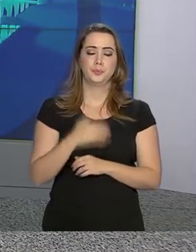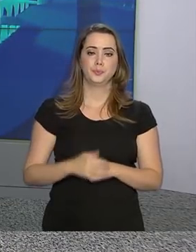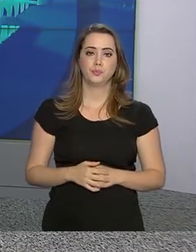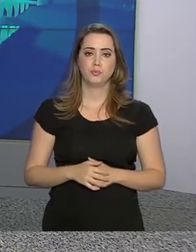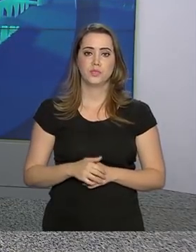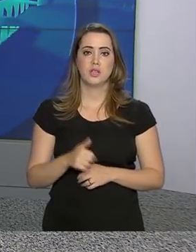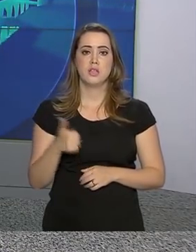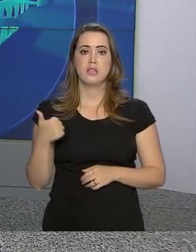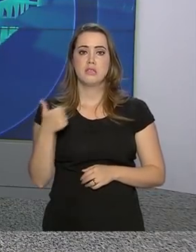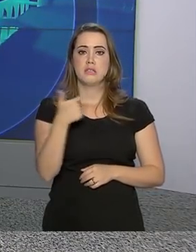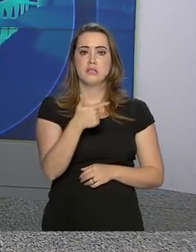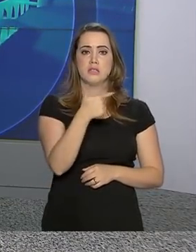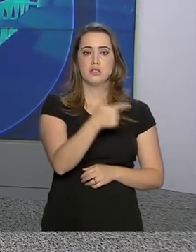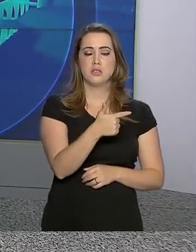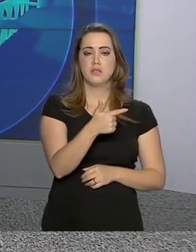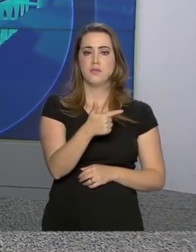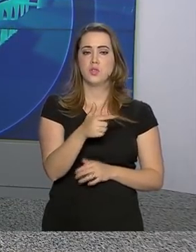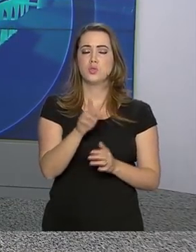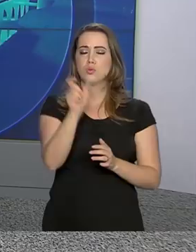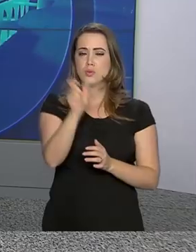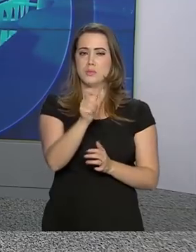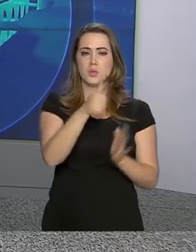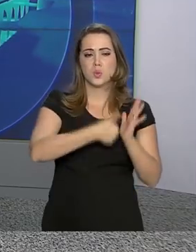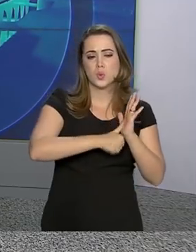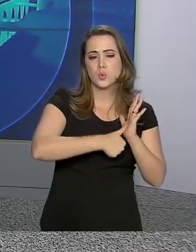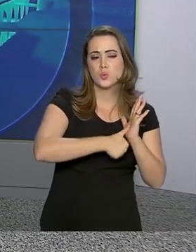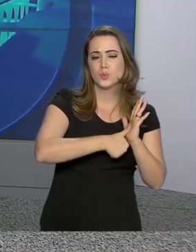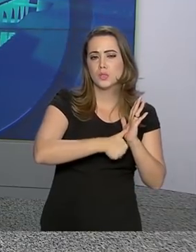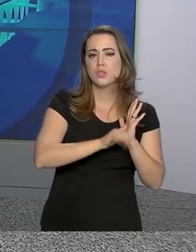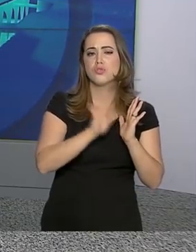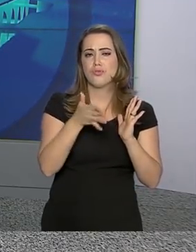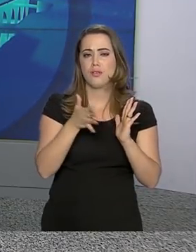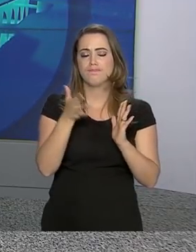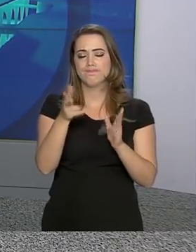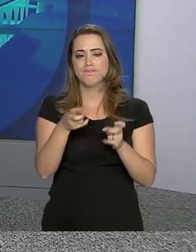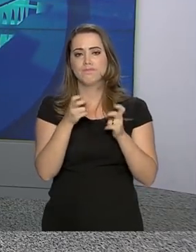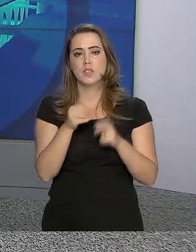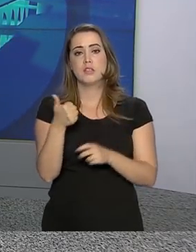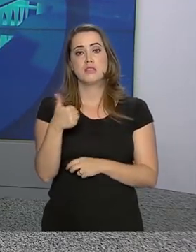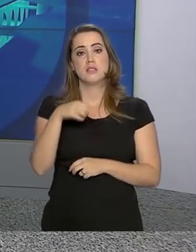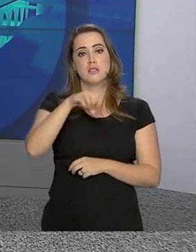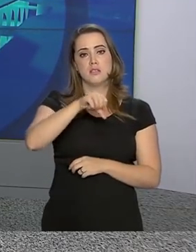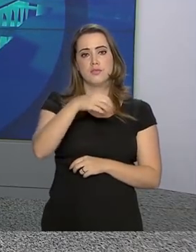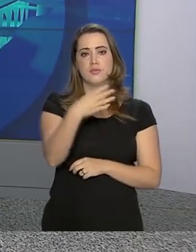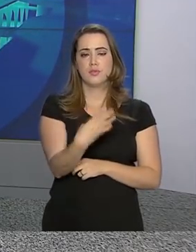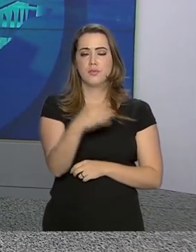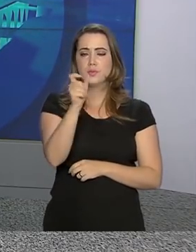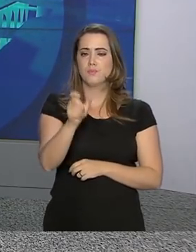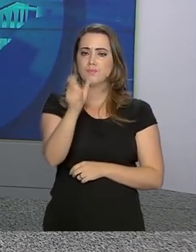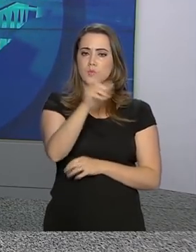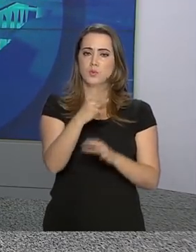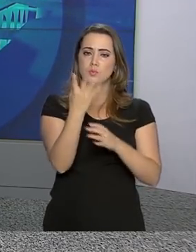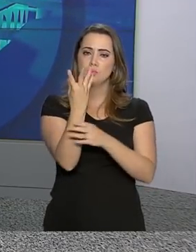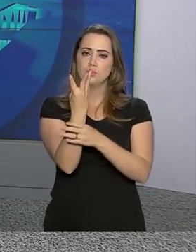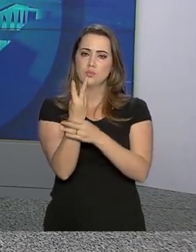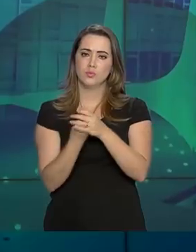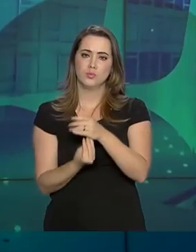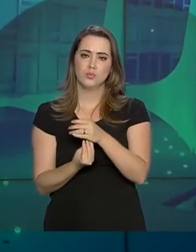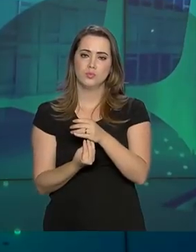122 corpos foram identificados e 194 pessoas estão desaparecidas.